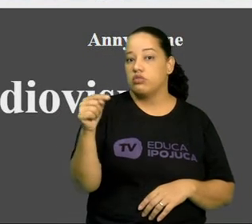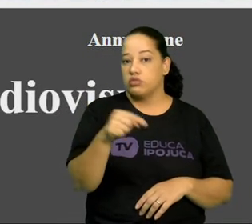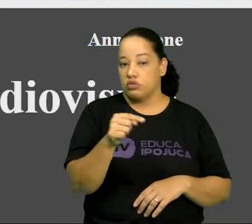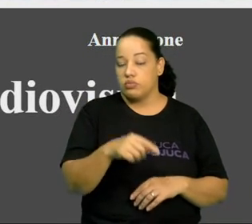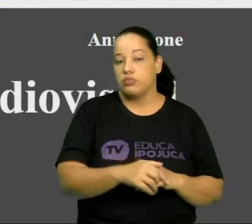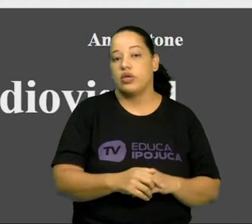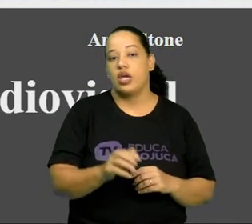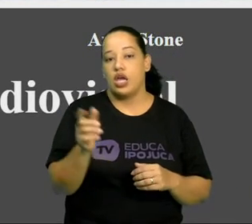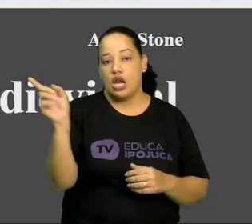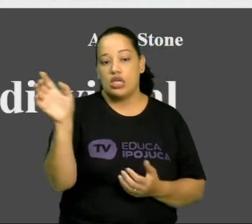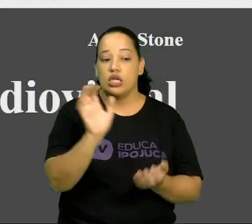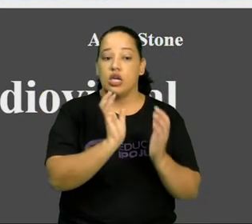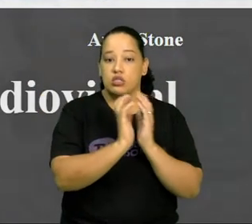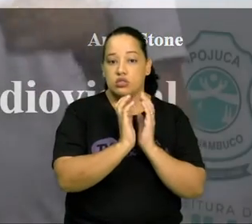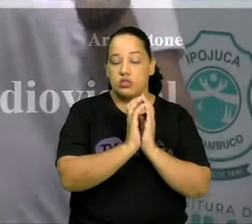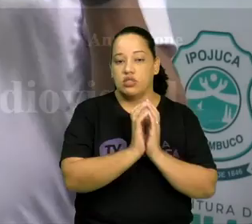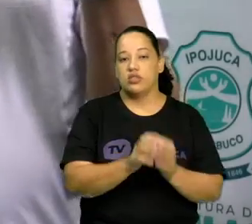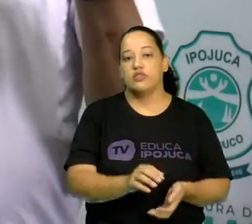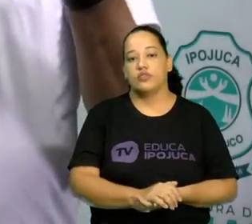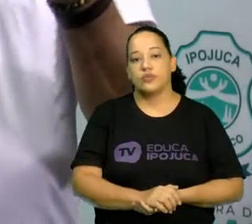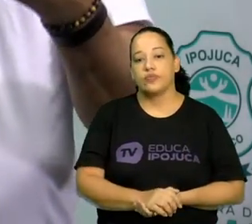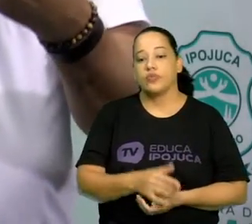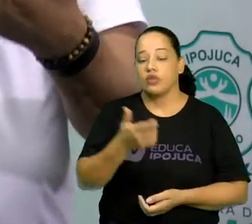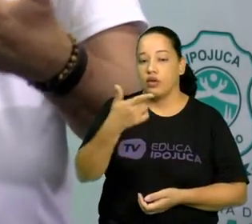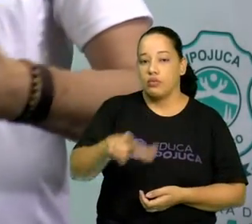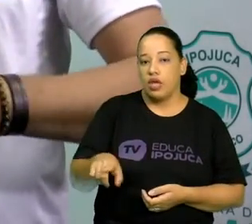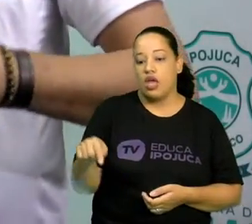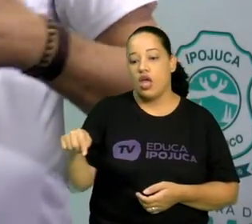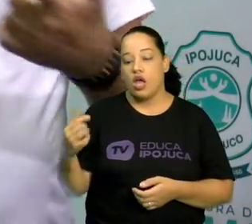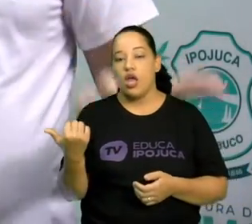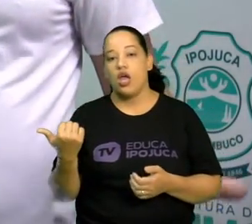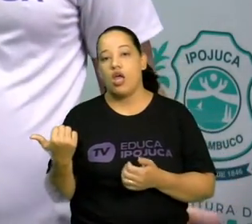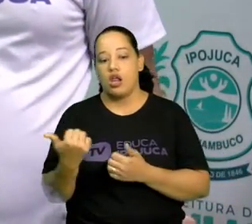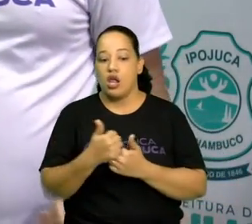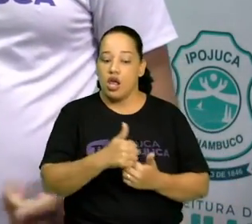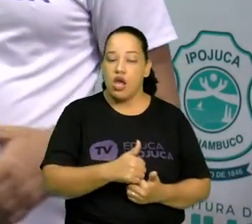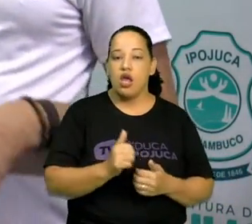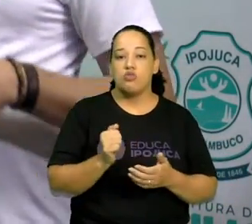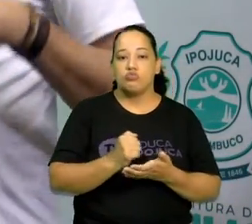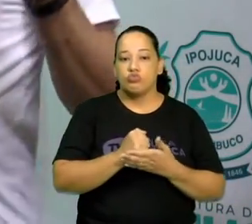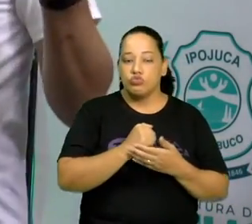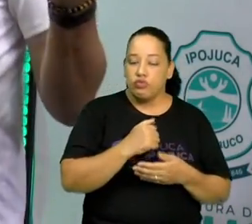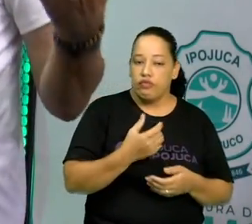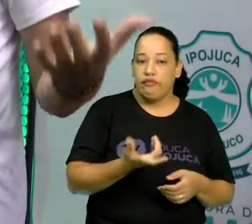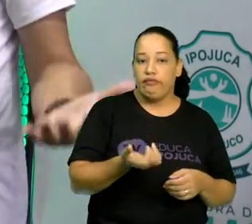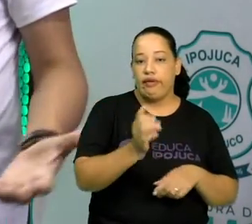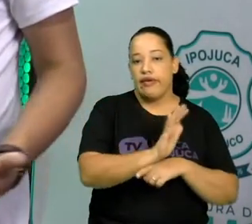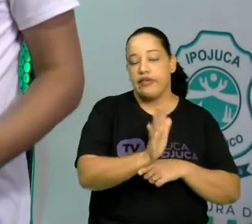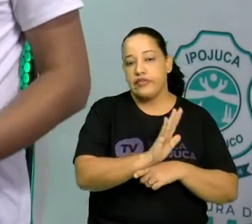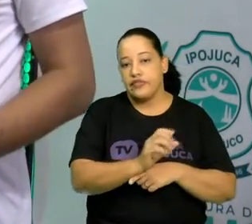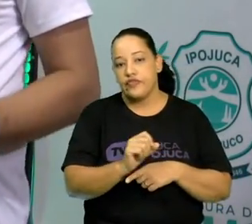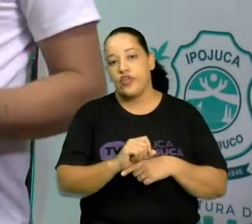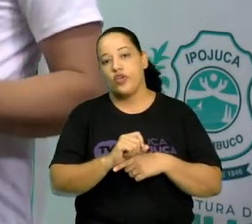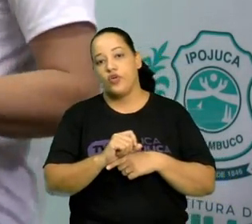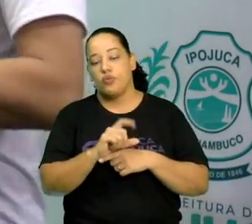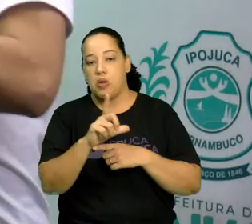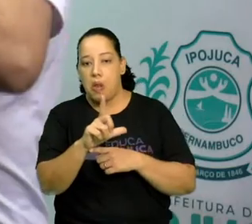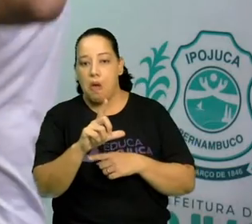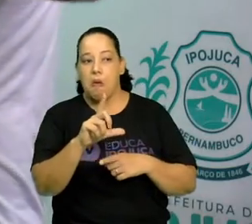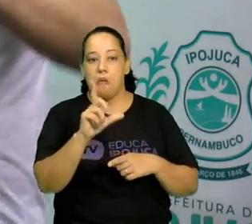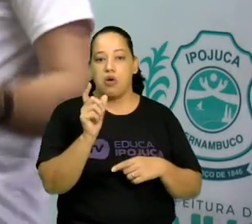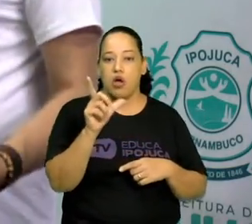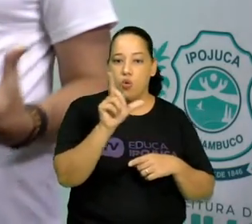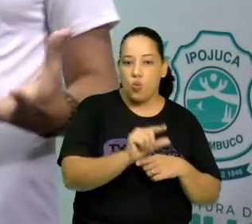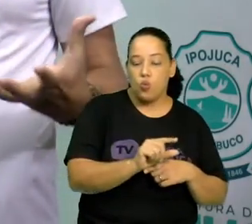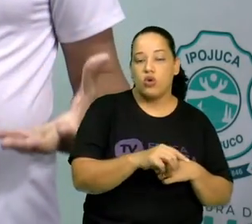diretora de curta-metragem, assistente de direção de diversos longas de metragem, produtora de cinema. Assim,